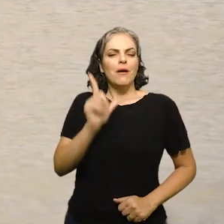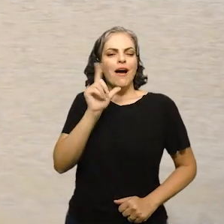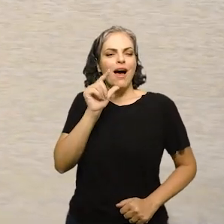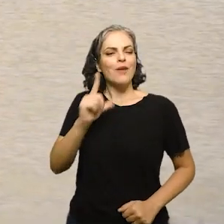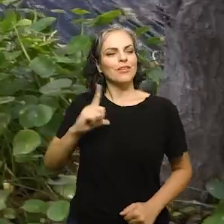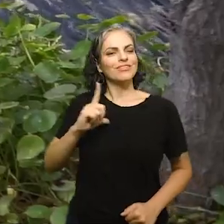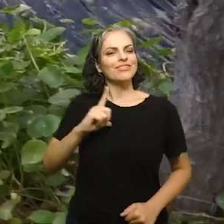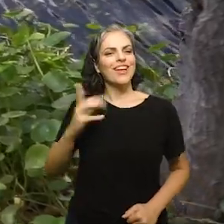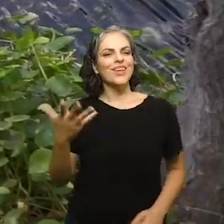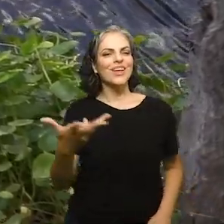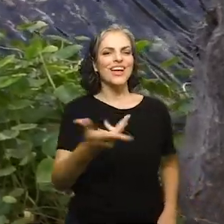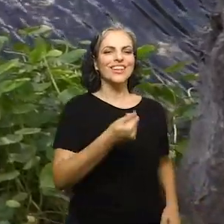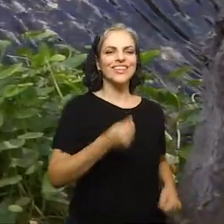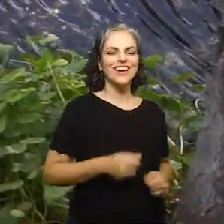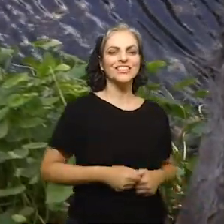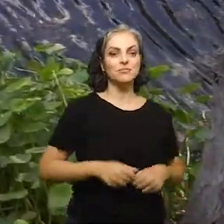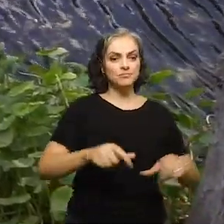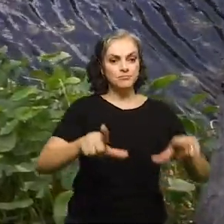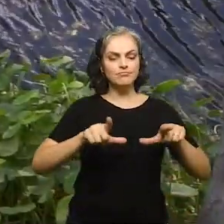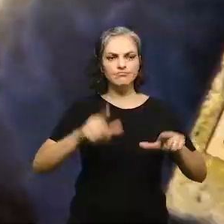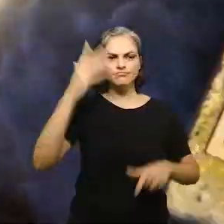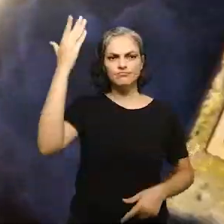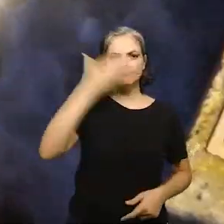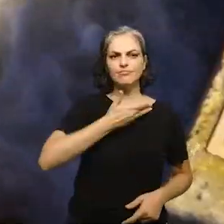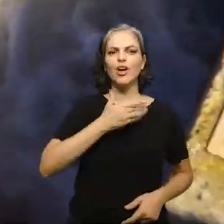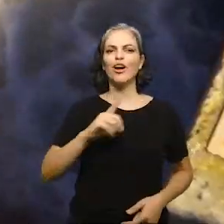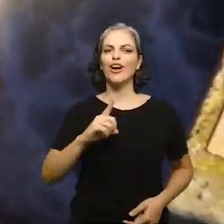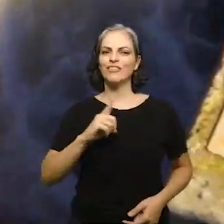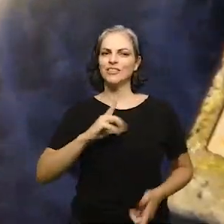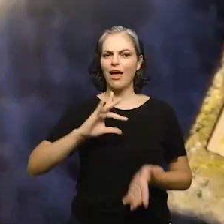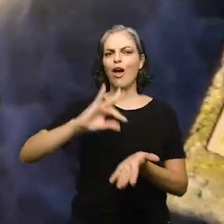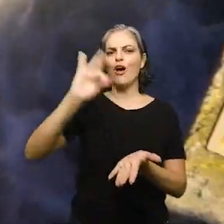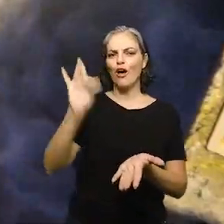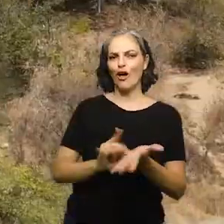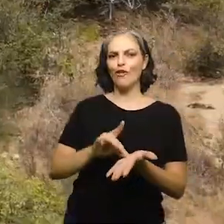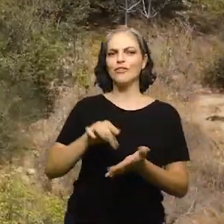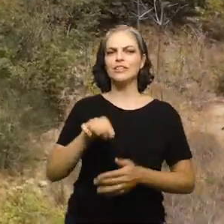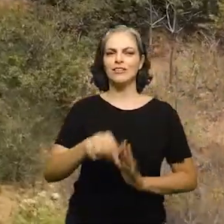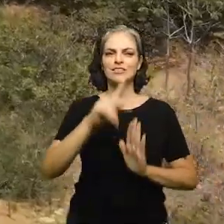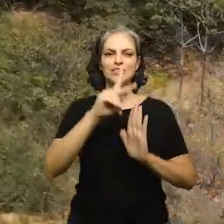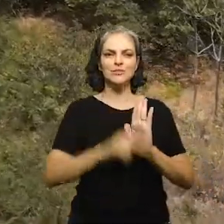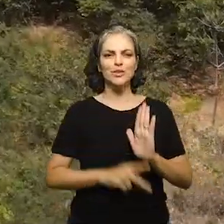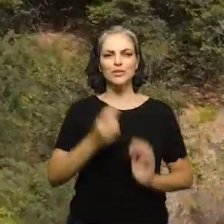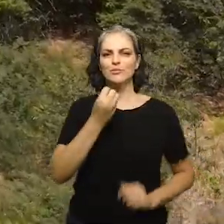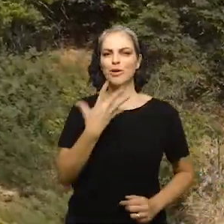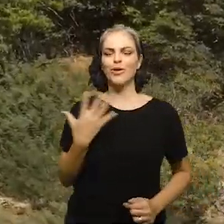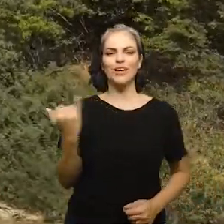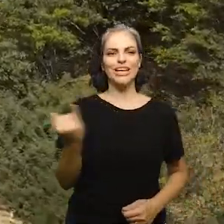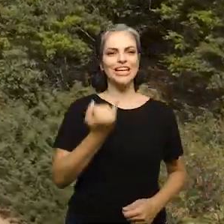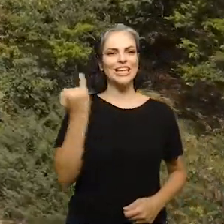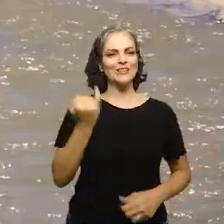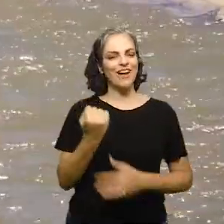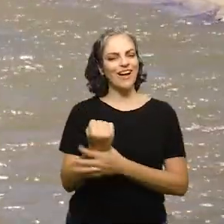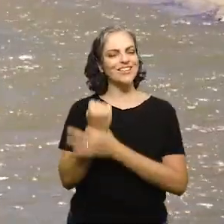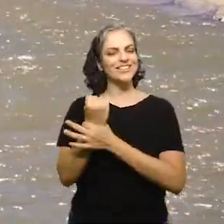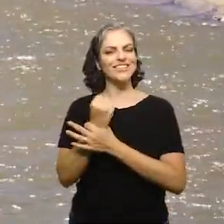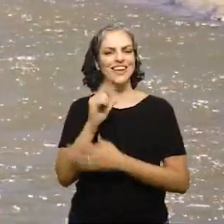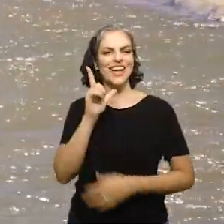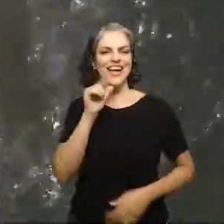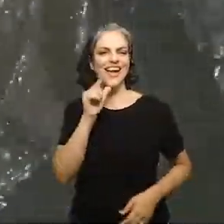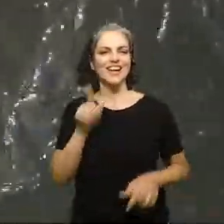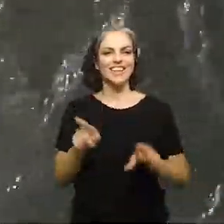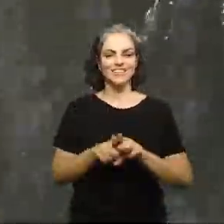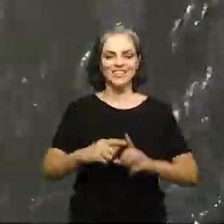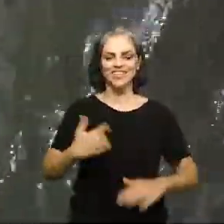preservadas, com águas limpas e de qualidade. A certificação representa um reconhecimento oficial de que o projeto contribui